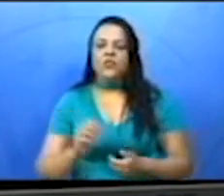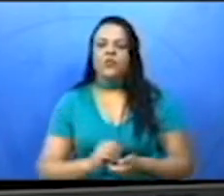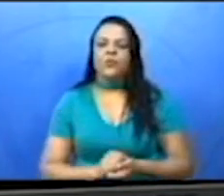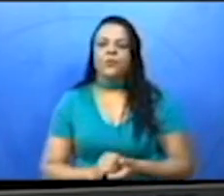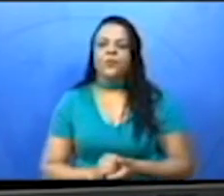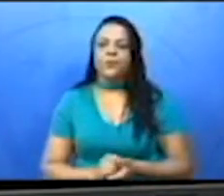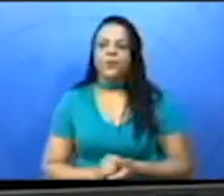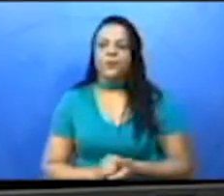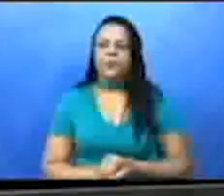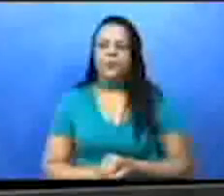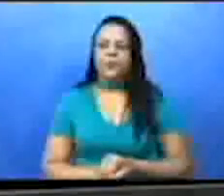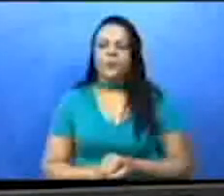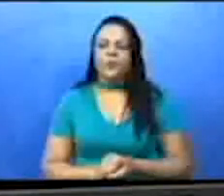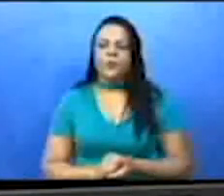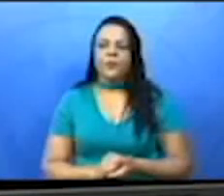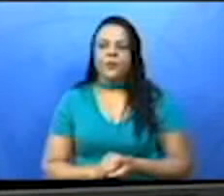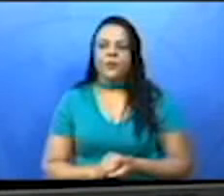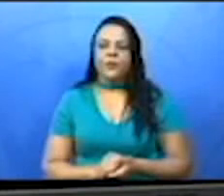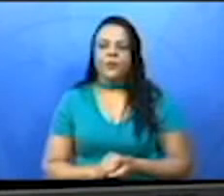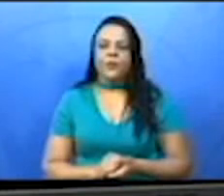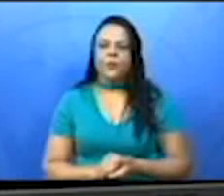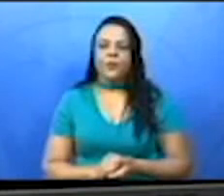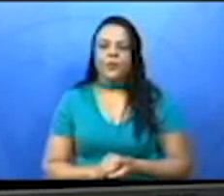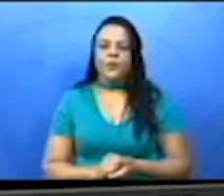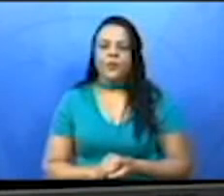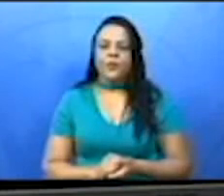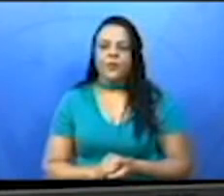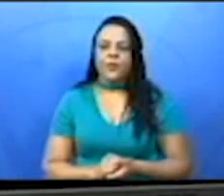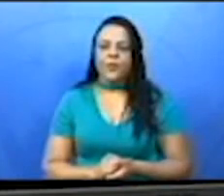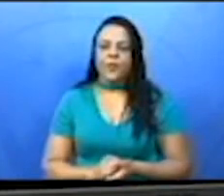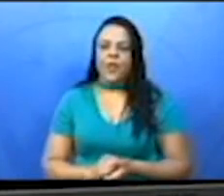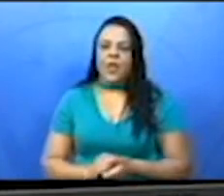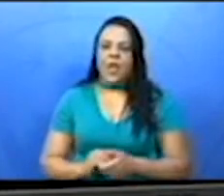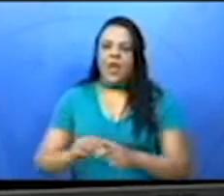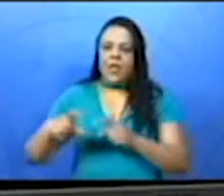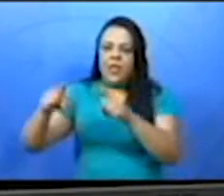A vigésima posição...